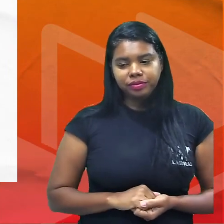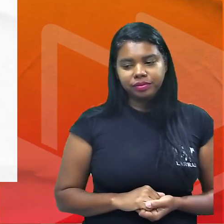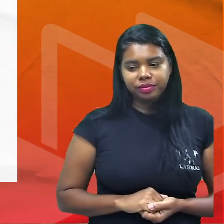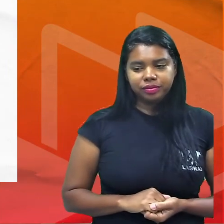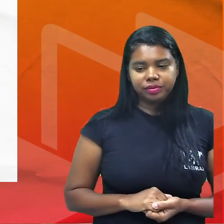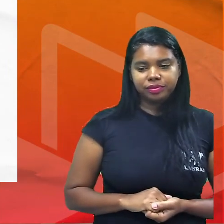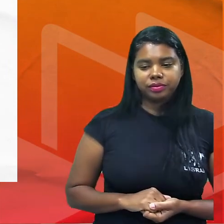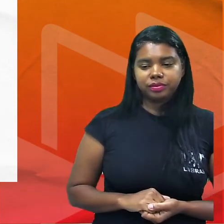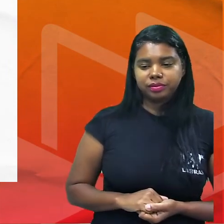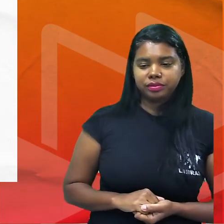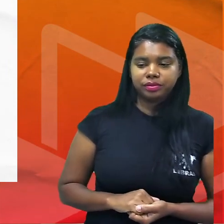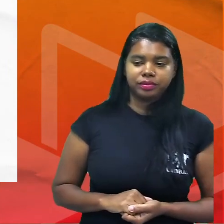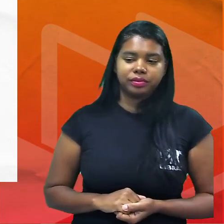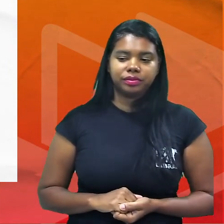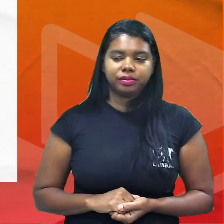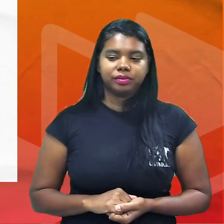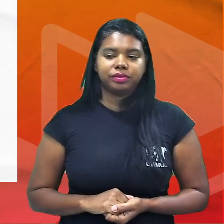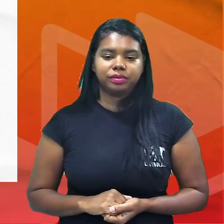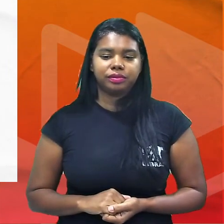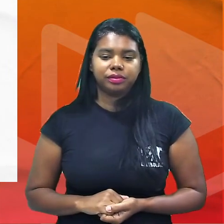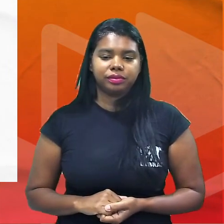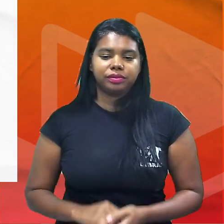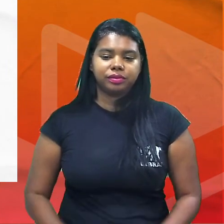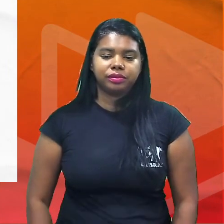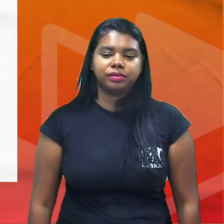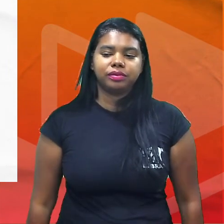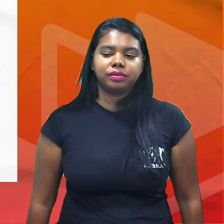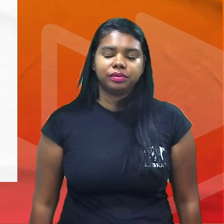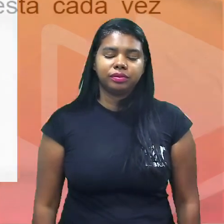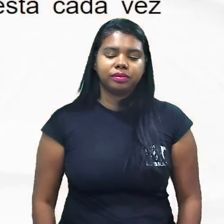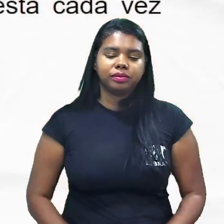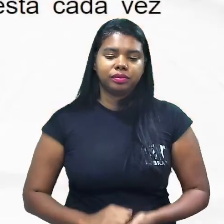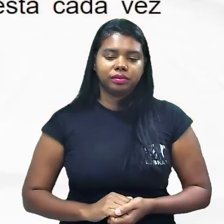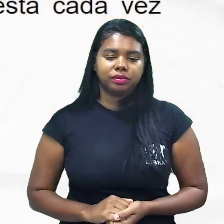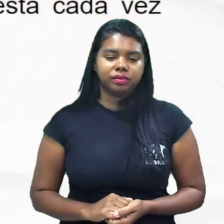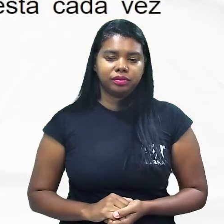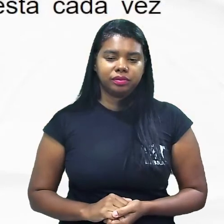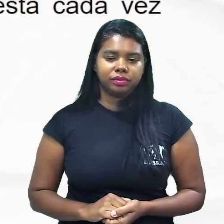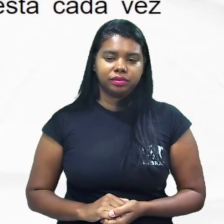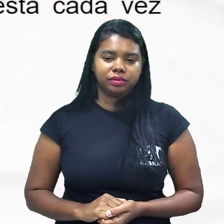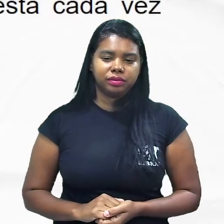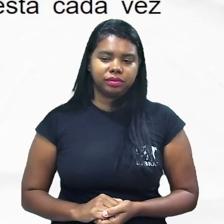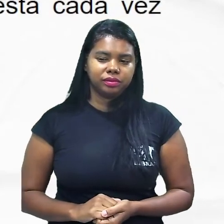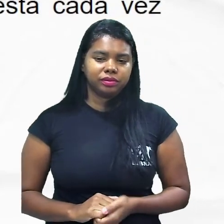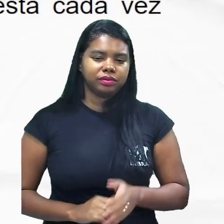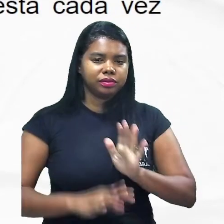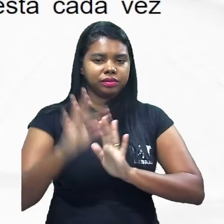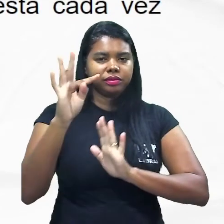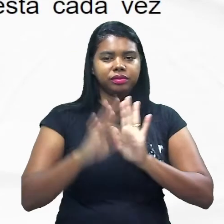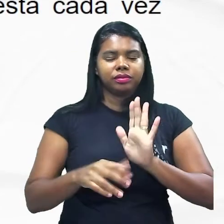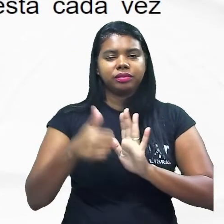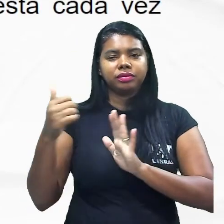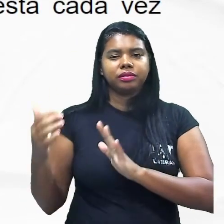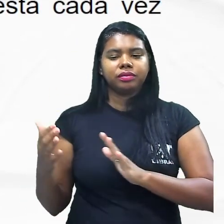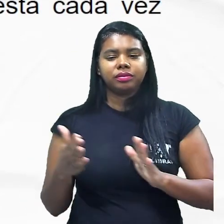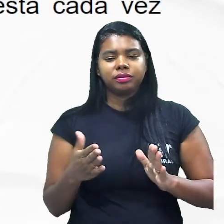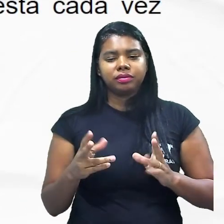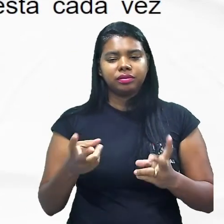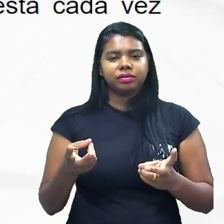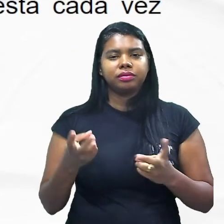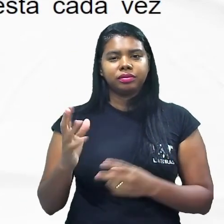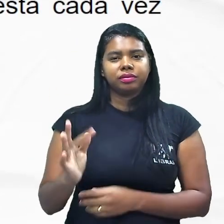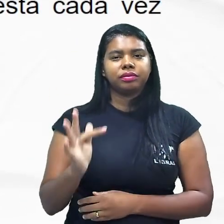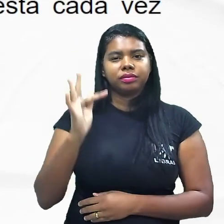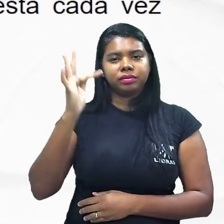voltando aqui a questão 2 ele diz o seguinte o texto 1 apresenta algumas perspectivas sobre o